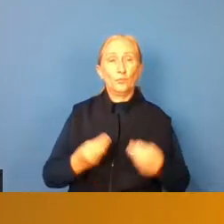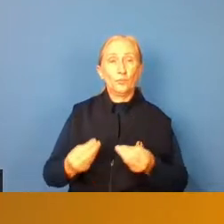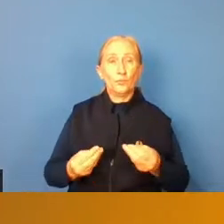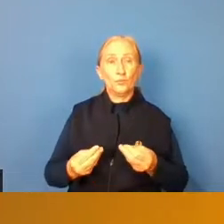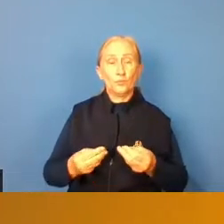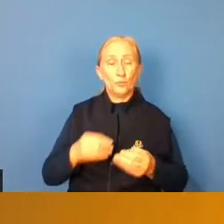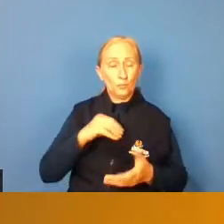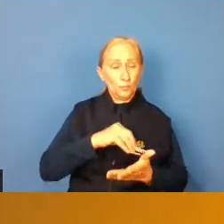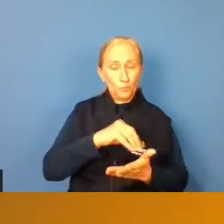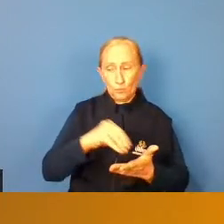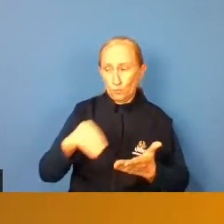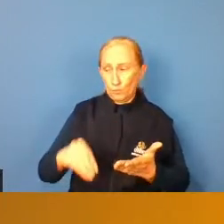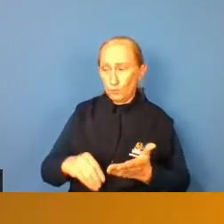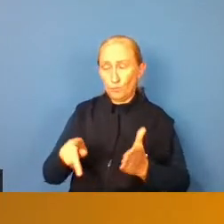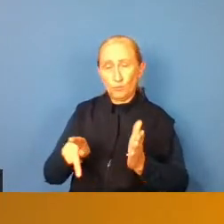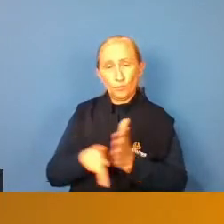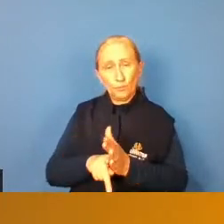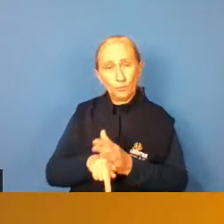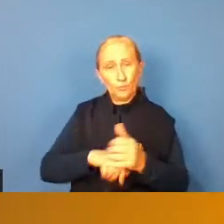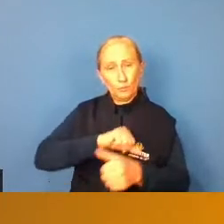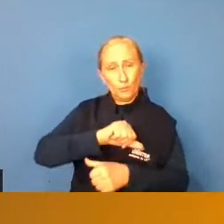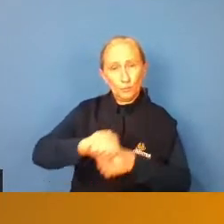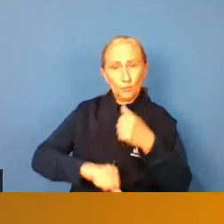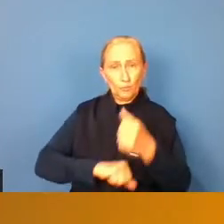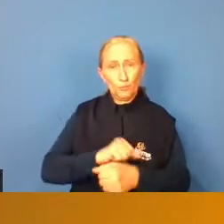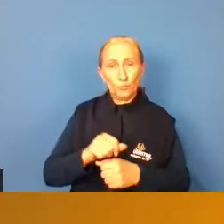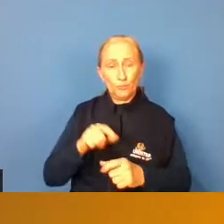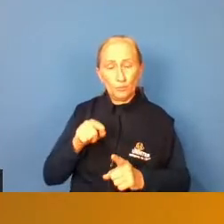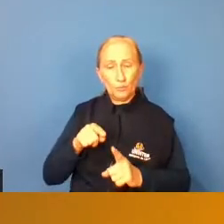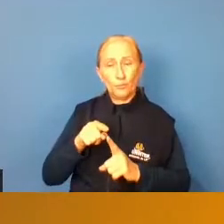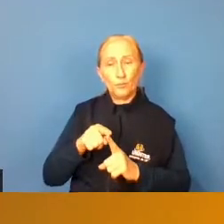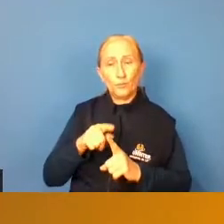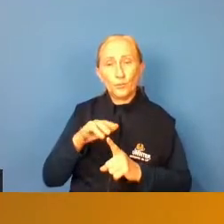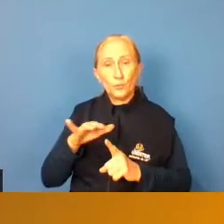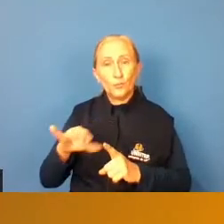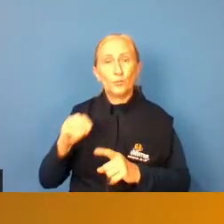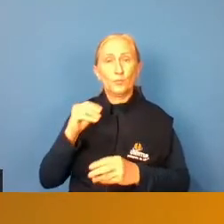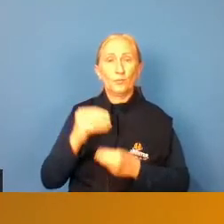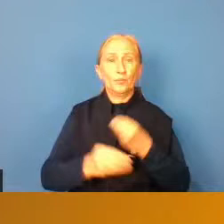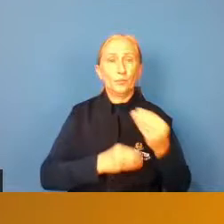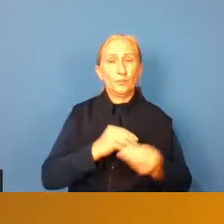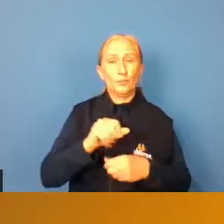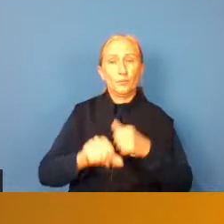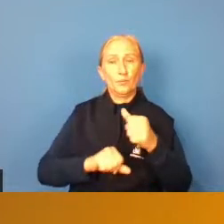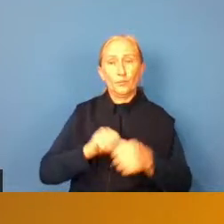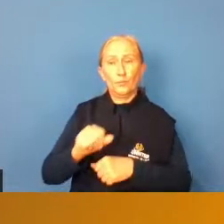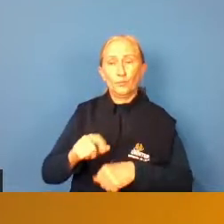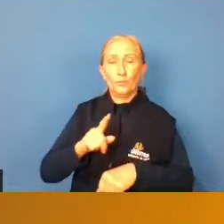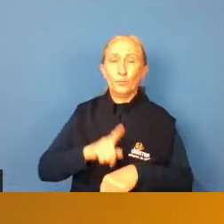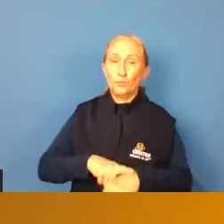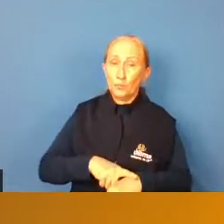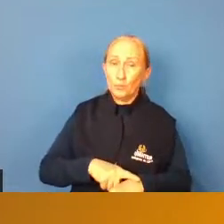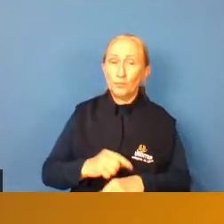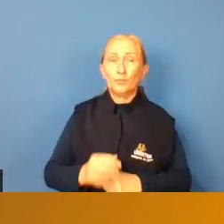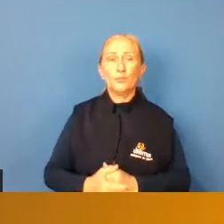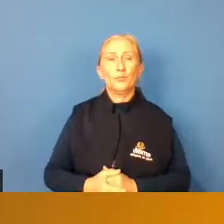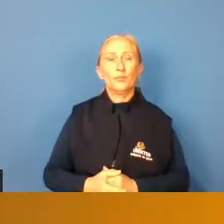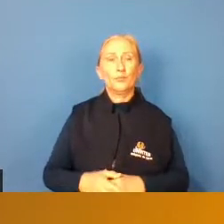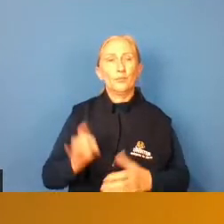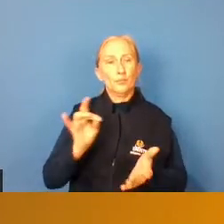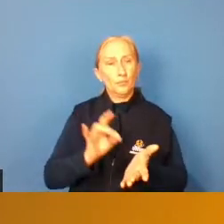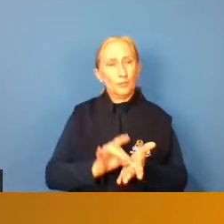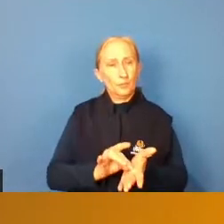peças foram se modificando a função né de cada peça foi se modificando ao longo do tempo mas